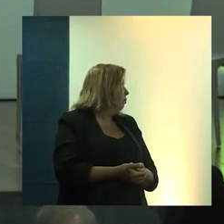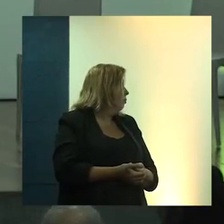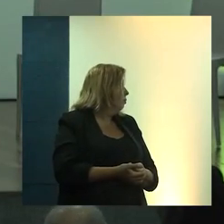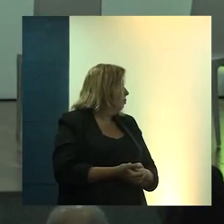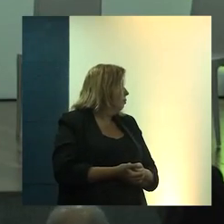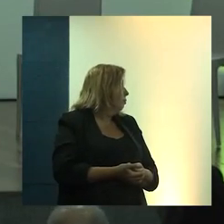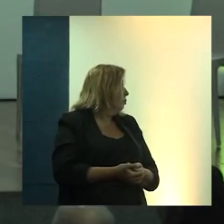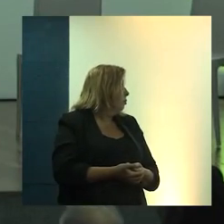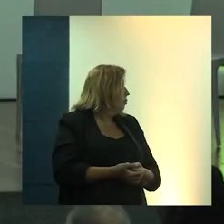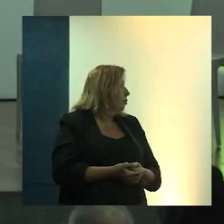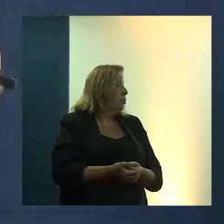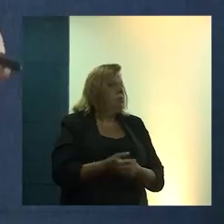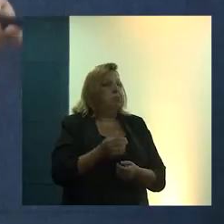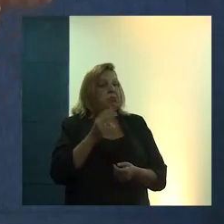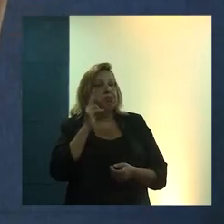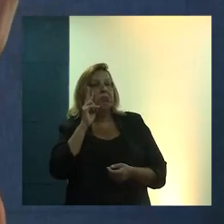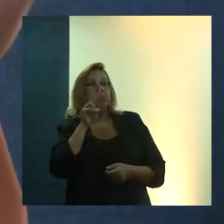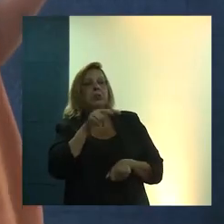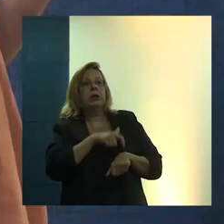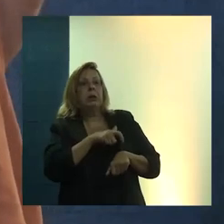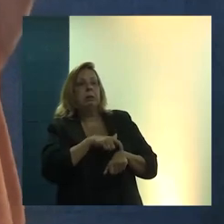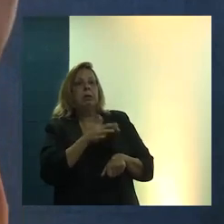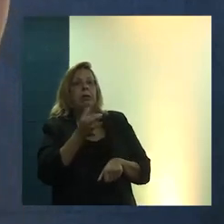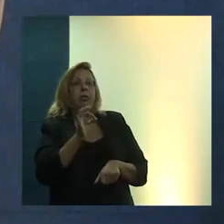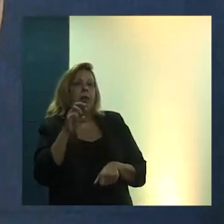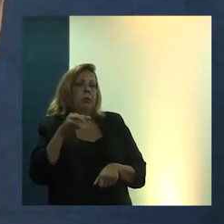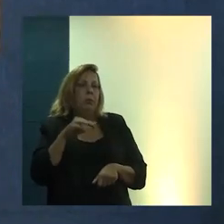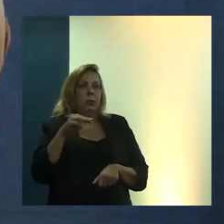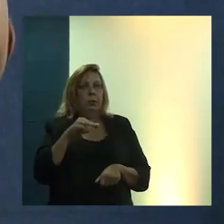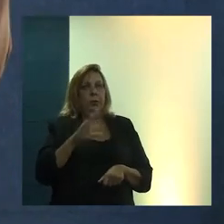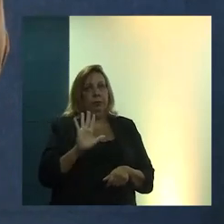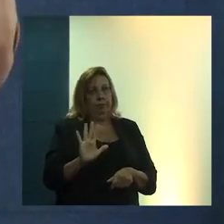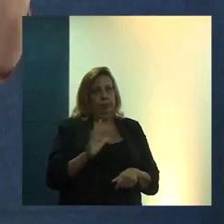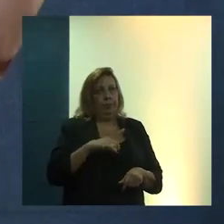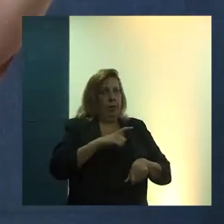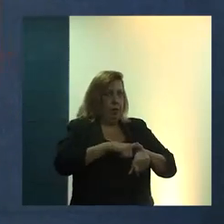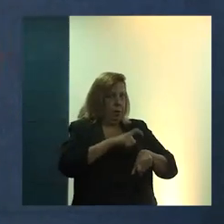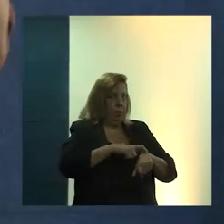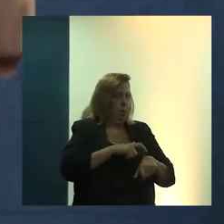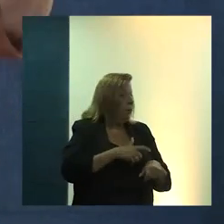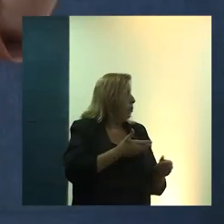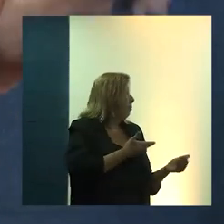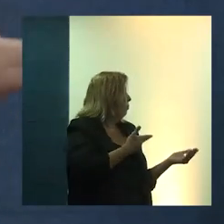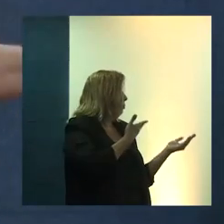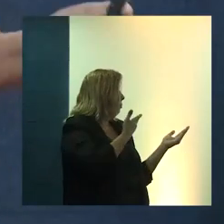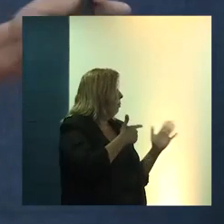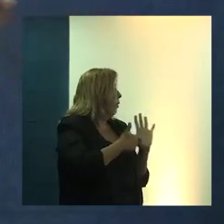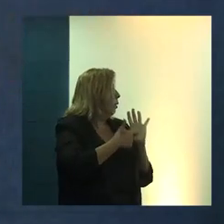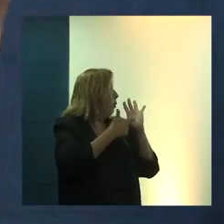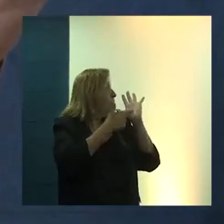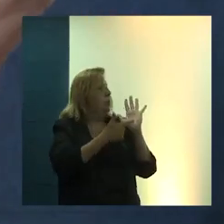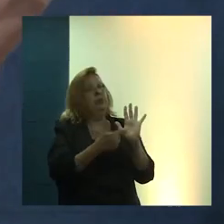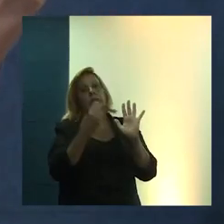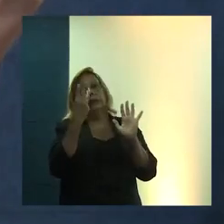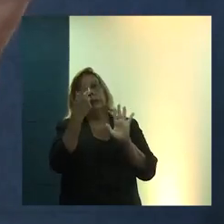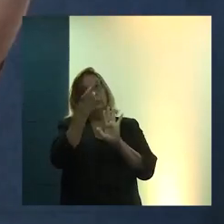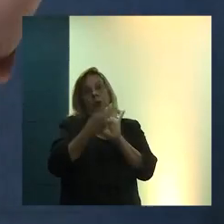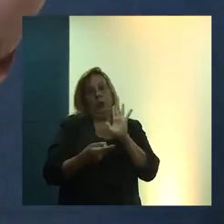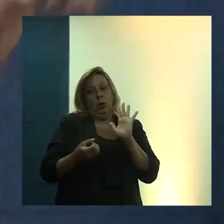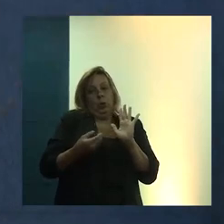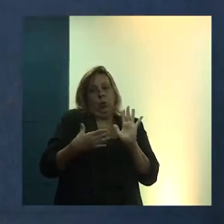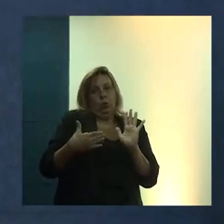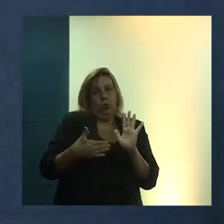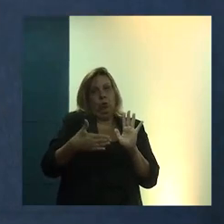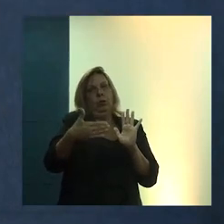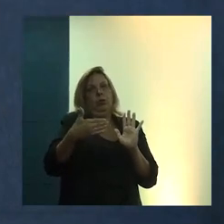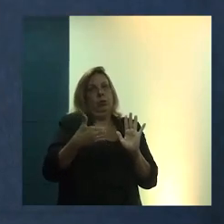meu tempo, mais de 10 minutos, vamos lá. Então, nesse tempo, experimentamos, eu vou mostrar aqui três projetos mais recentes,